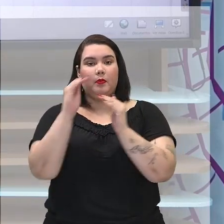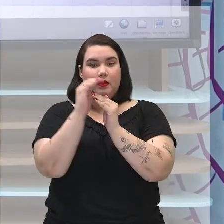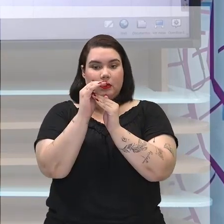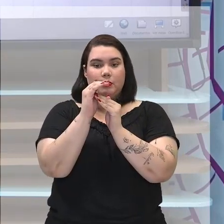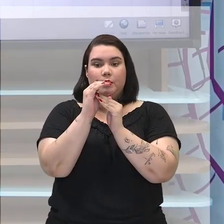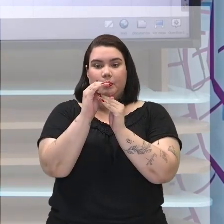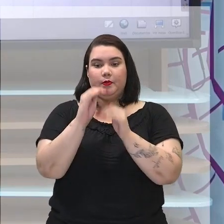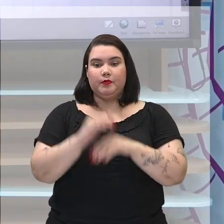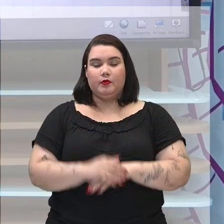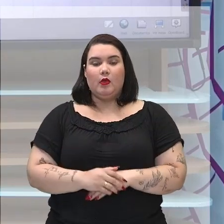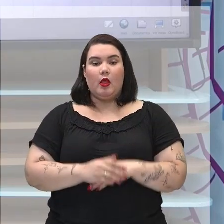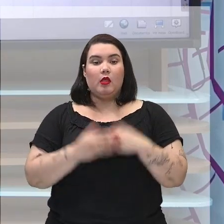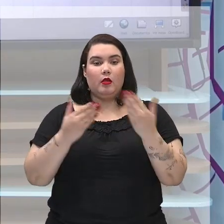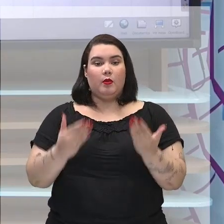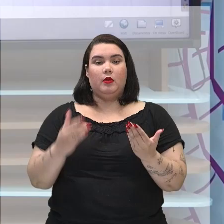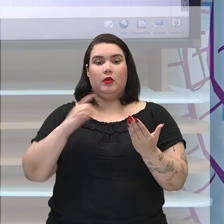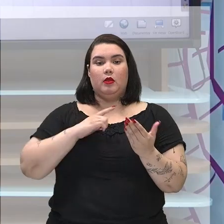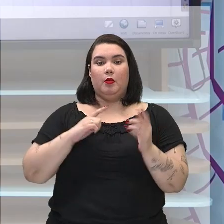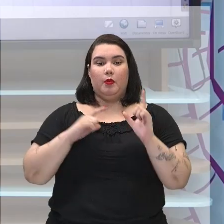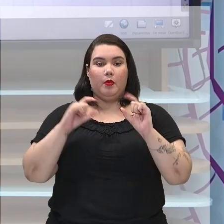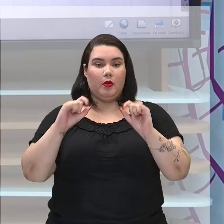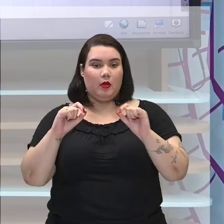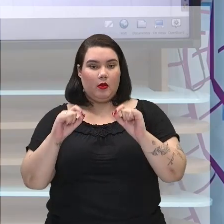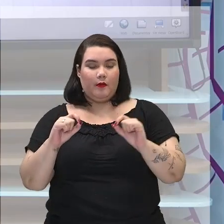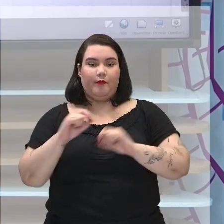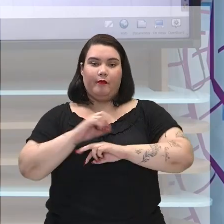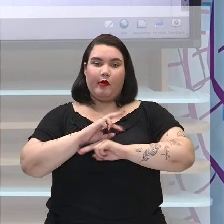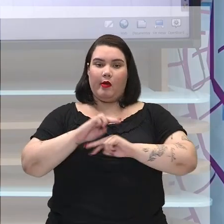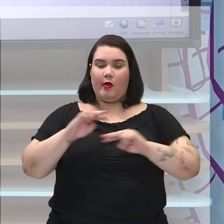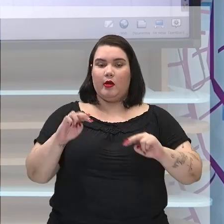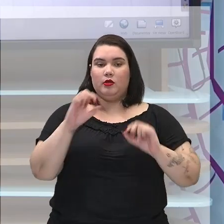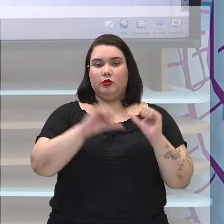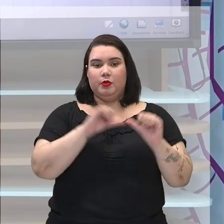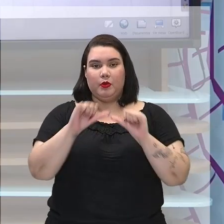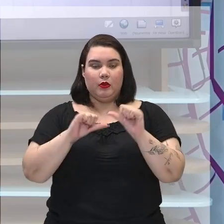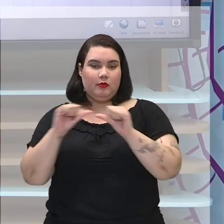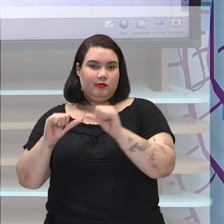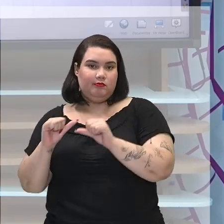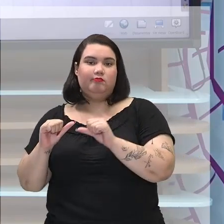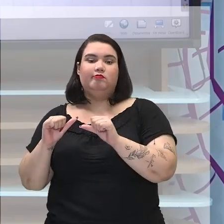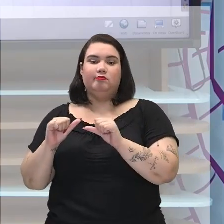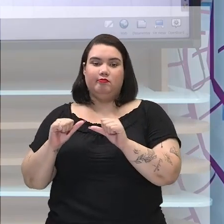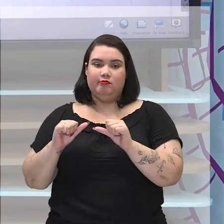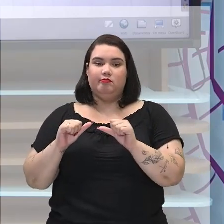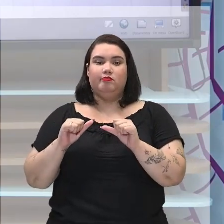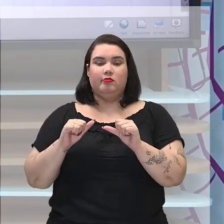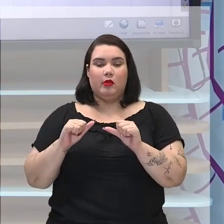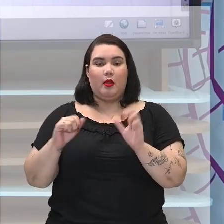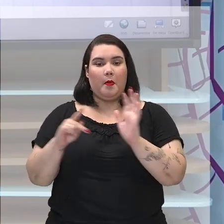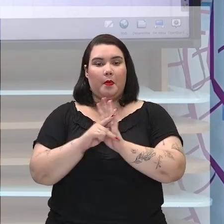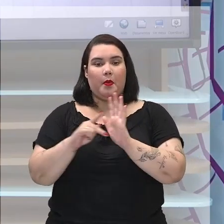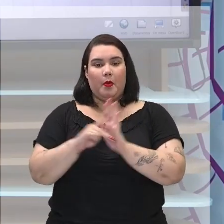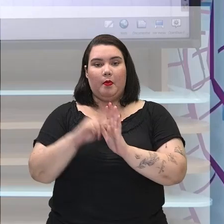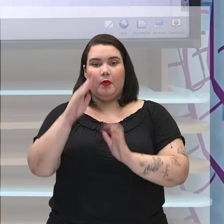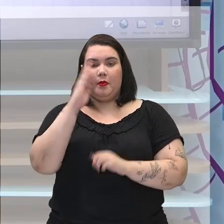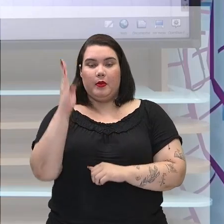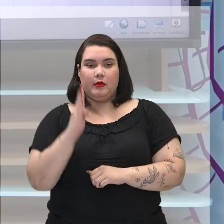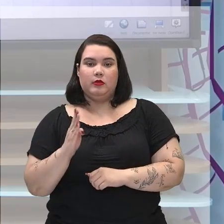E aí você vai ter mudanças, as tais mudanças estruturais